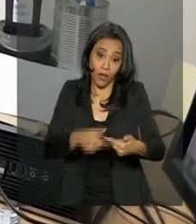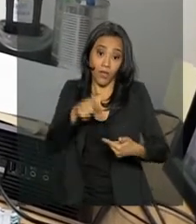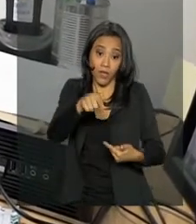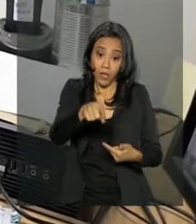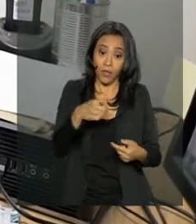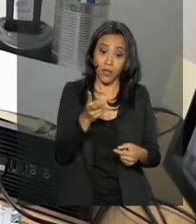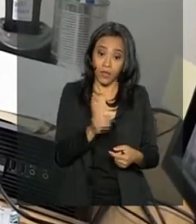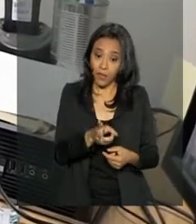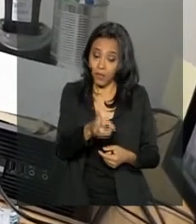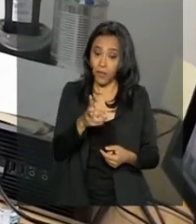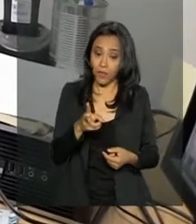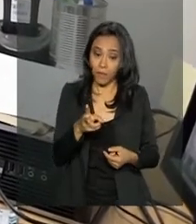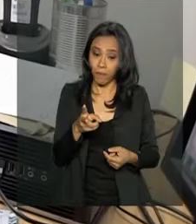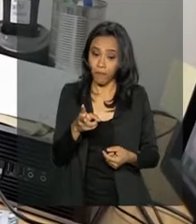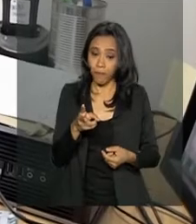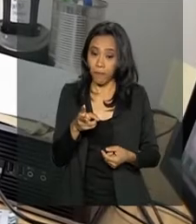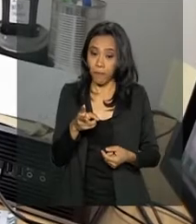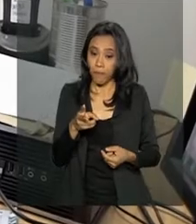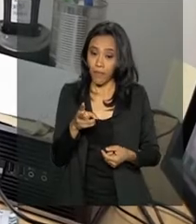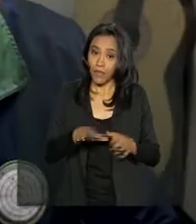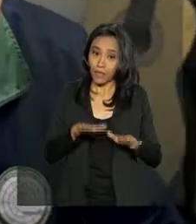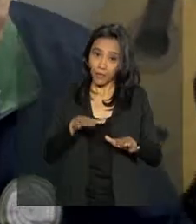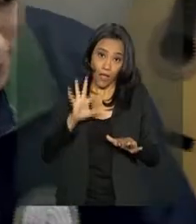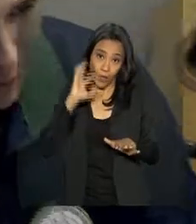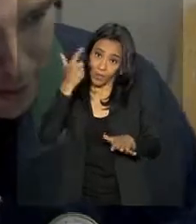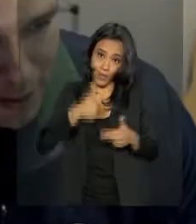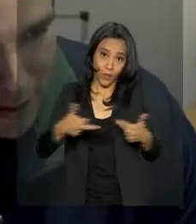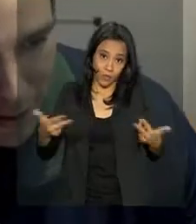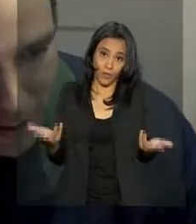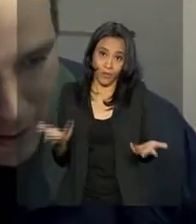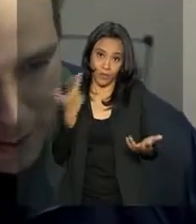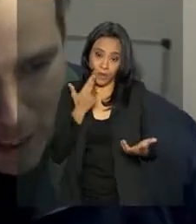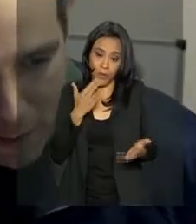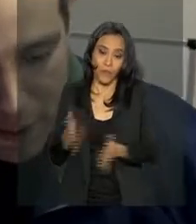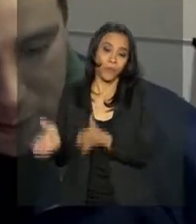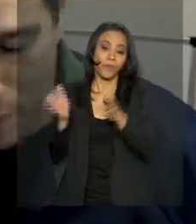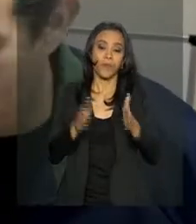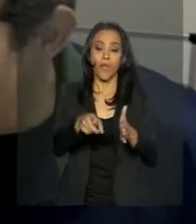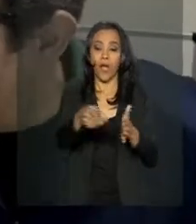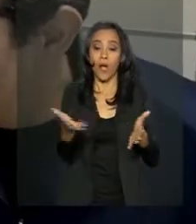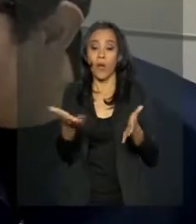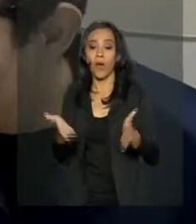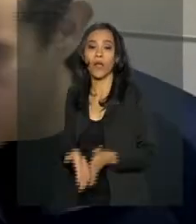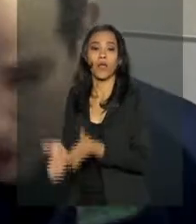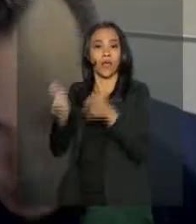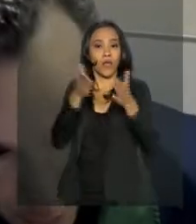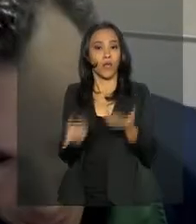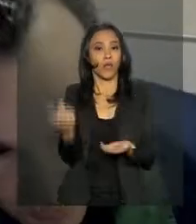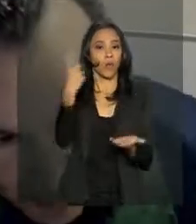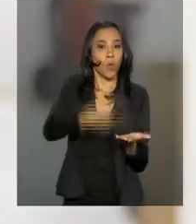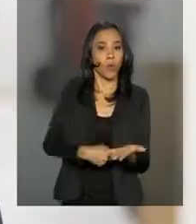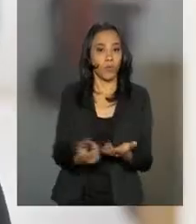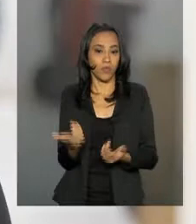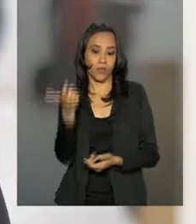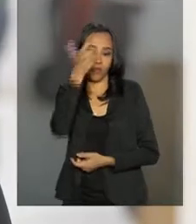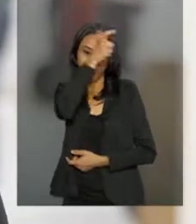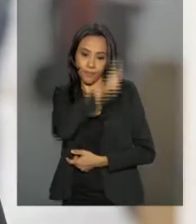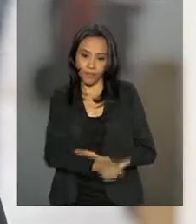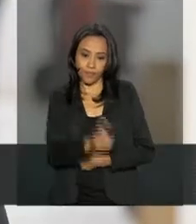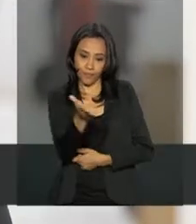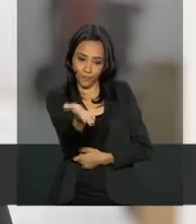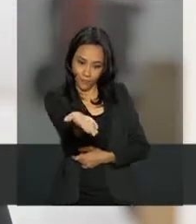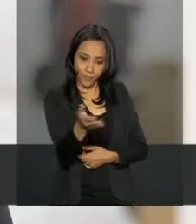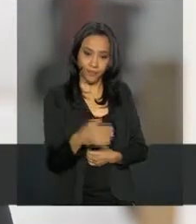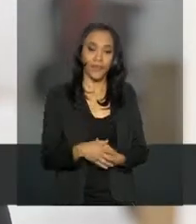tendo que consertar as coisas que normalmente quebram. Agora, ele passa a função para o Israel. Isso aqui é um cantinho do nosso